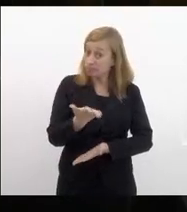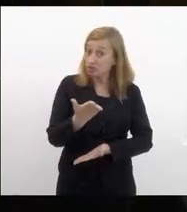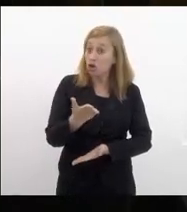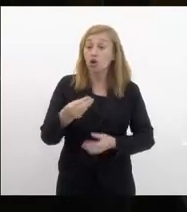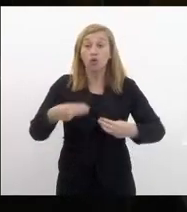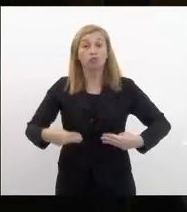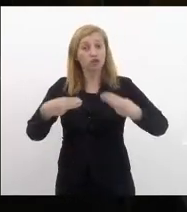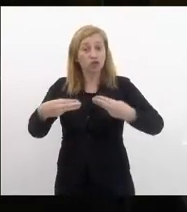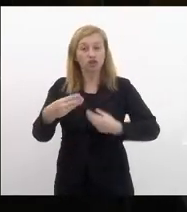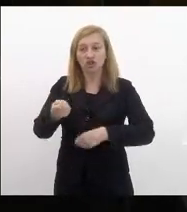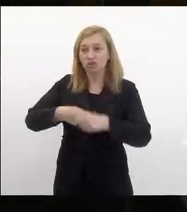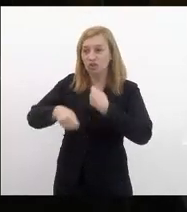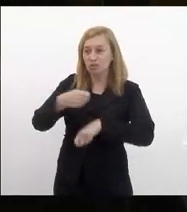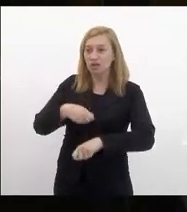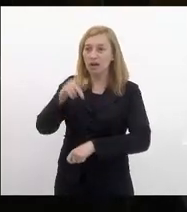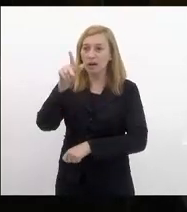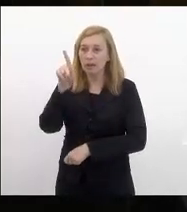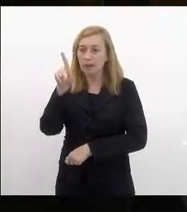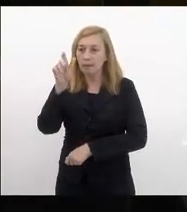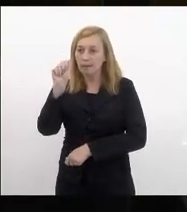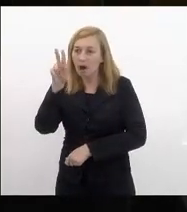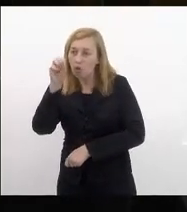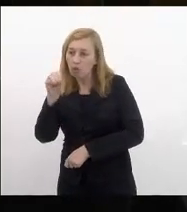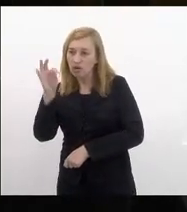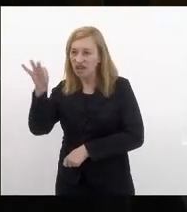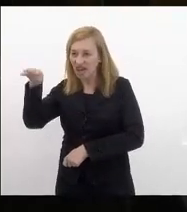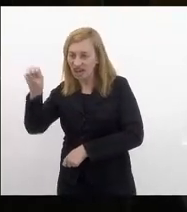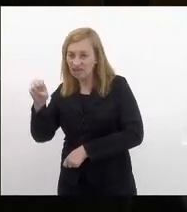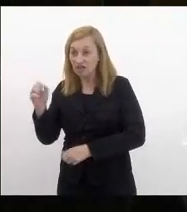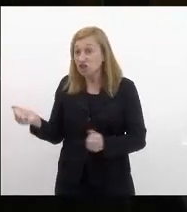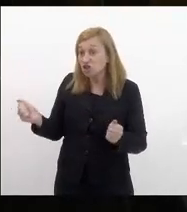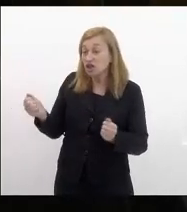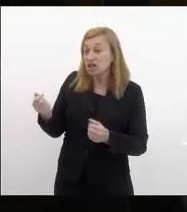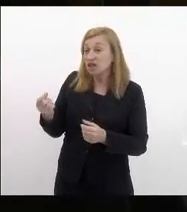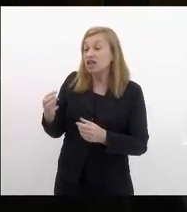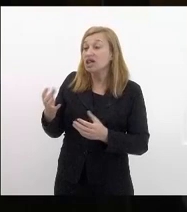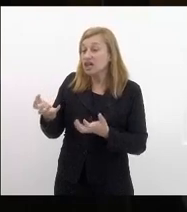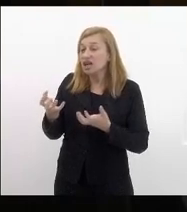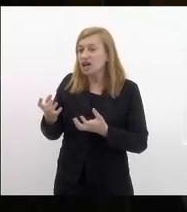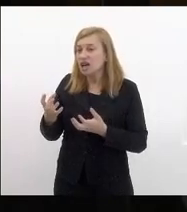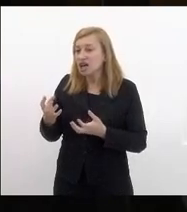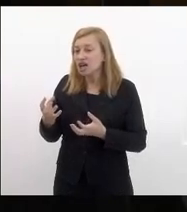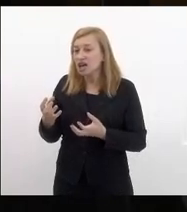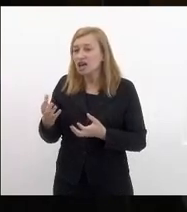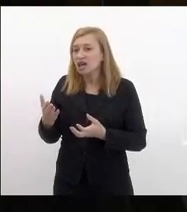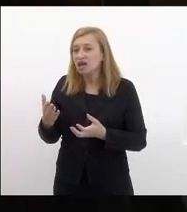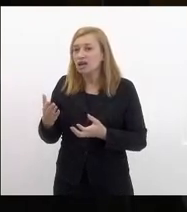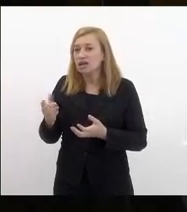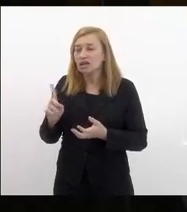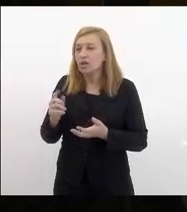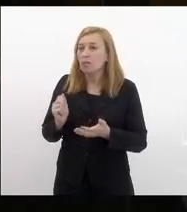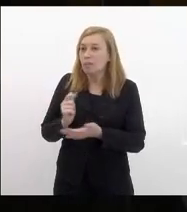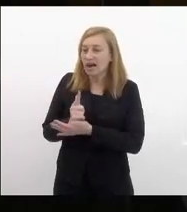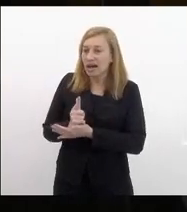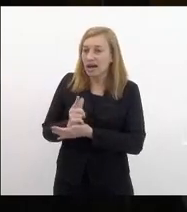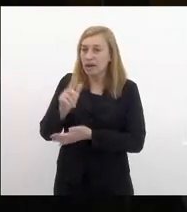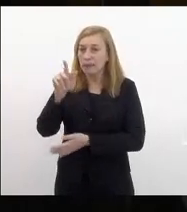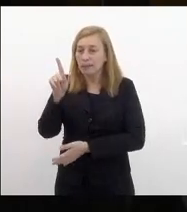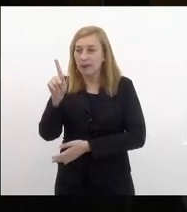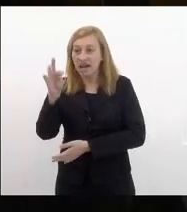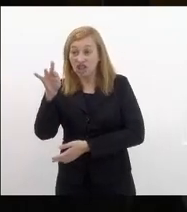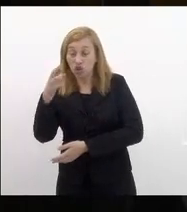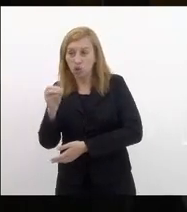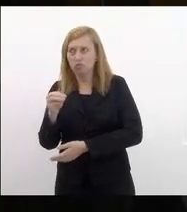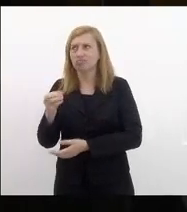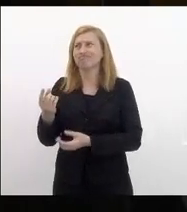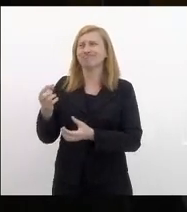ministro da economia Paulo Guedes faz de tudo junto ao STF pra não pagar precatório então é uma grande contradição só